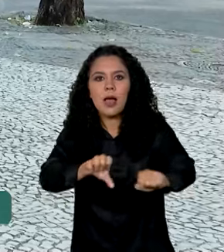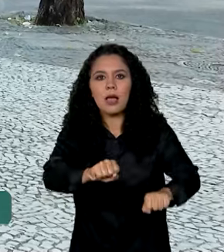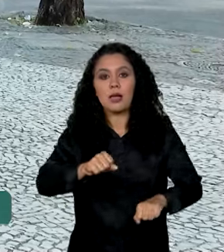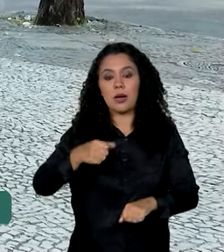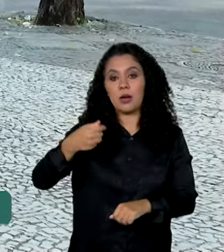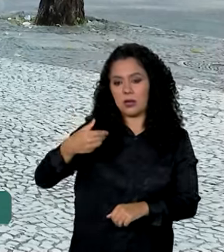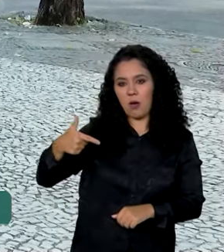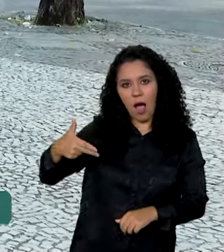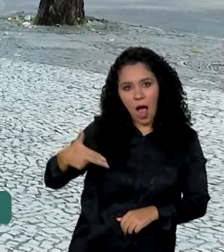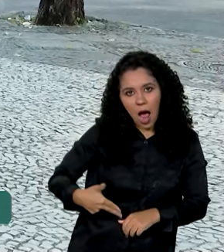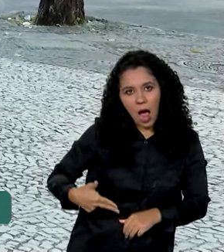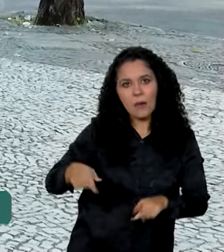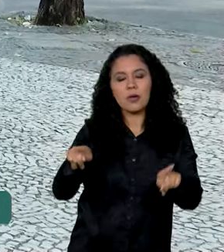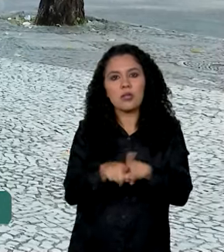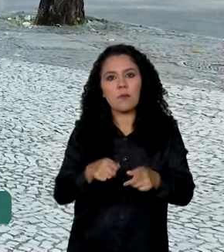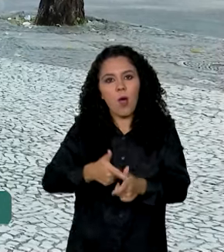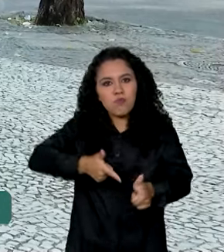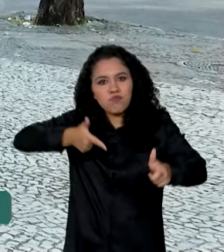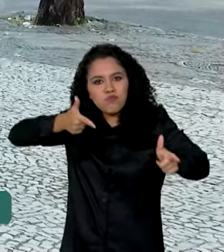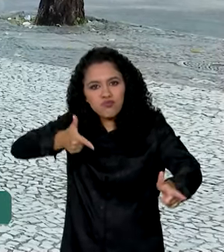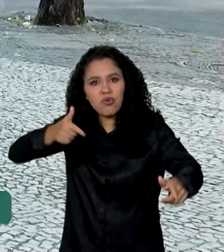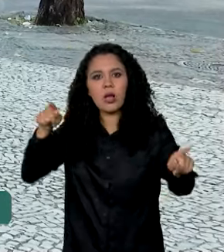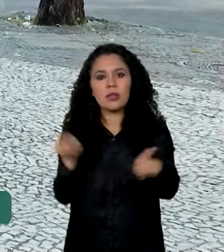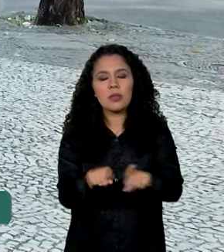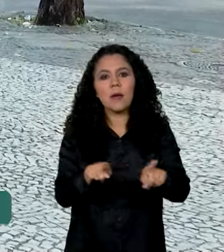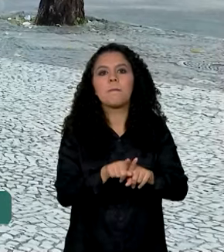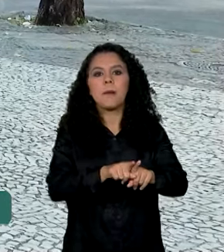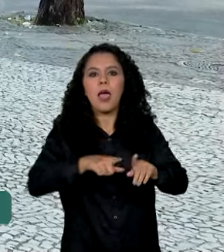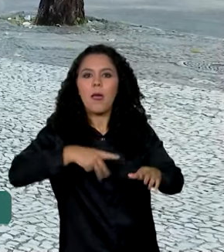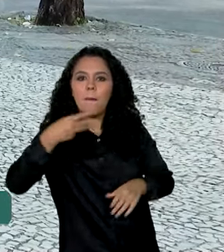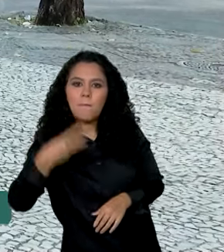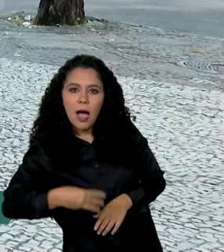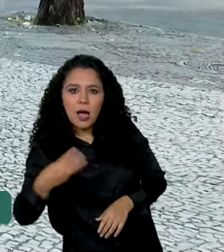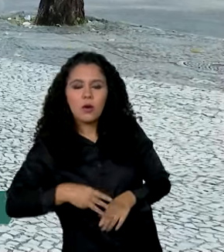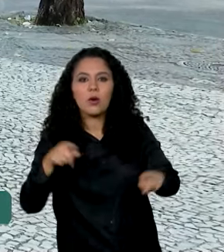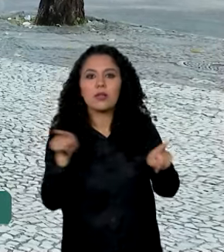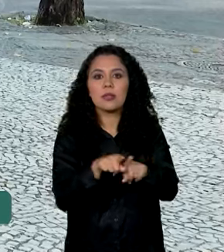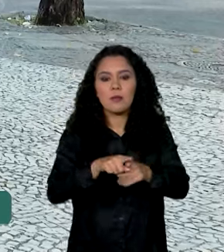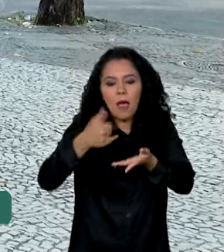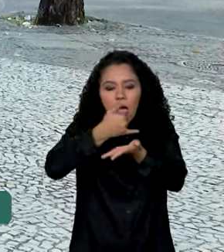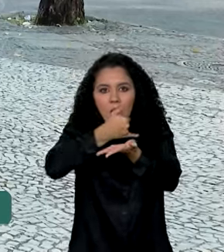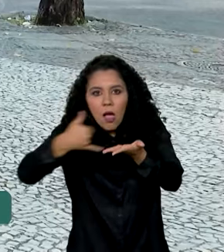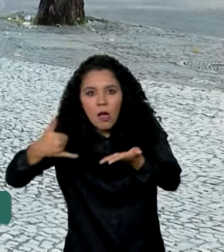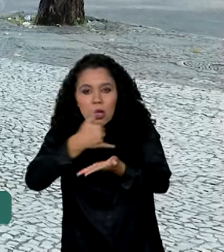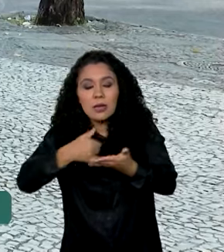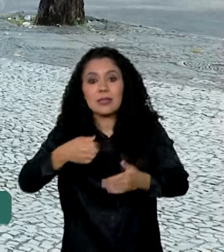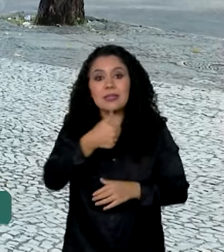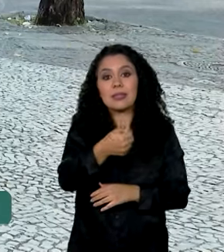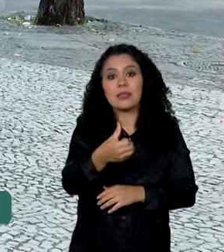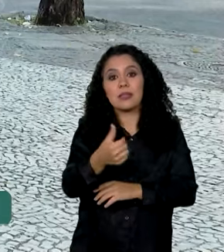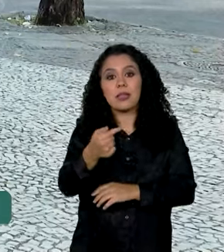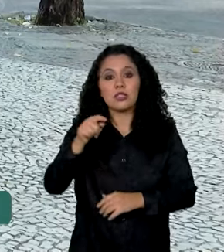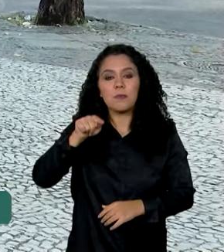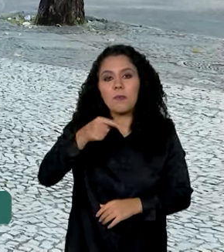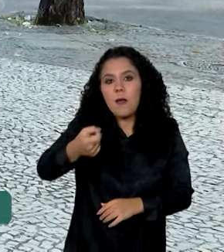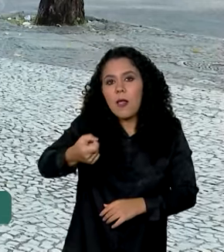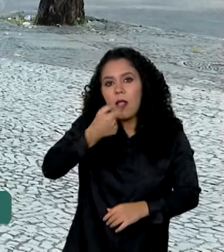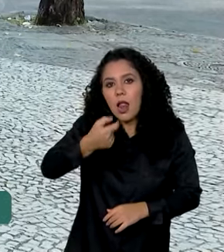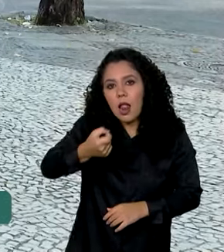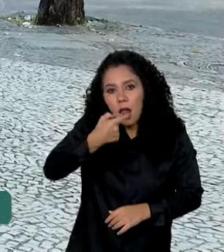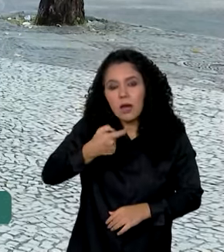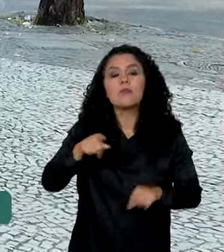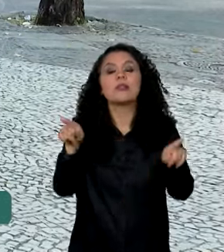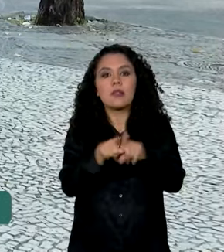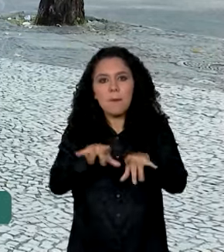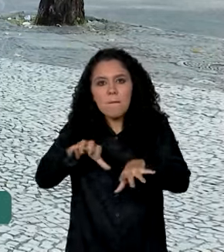fuzis, 9 toneladas de maconha, 370 quilos de cocaína e 67 mil comprimidos de êxtase. Também